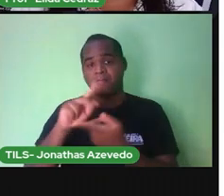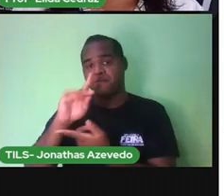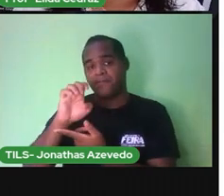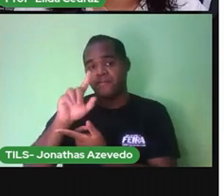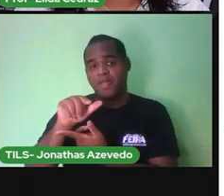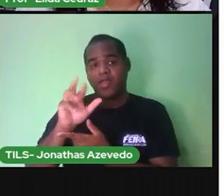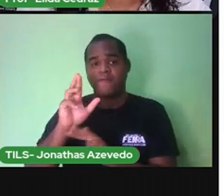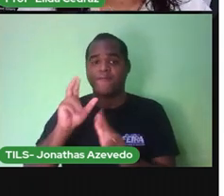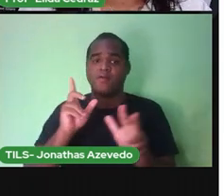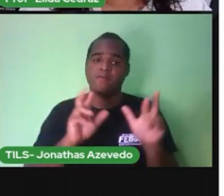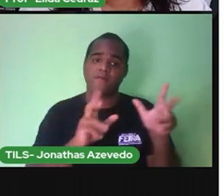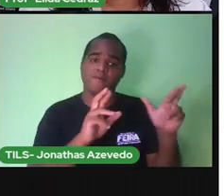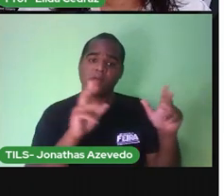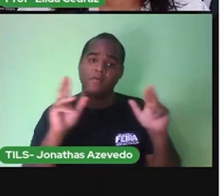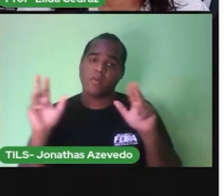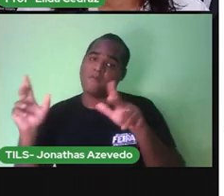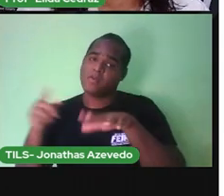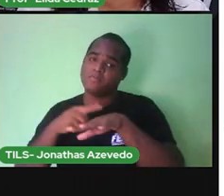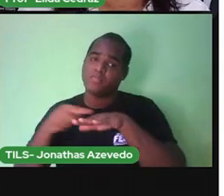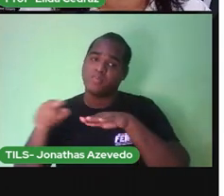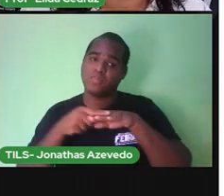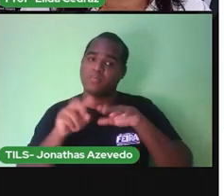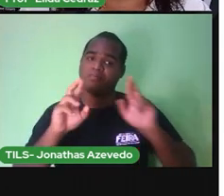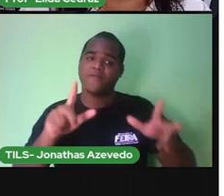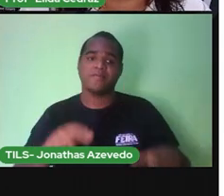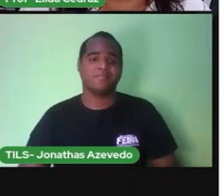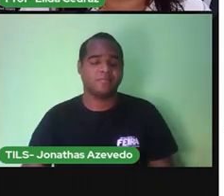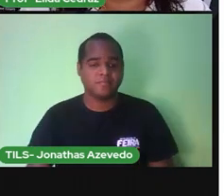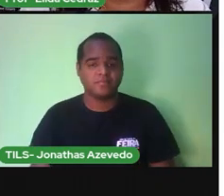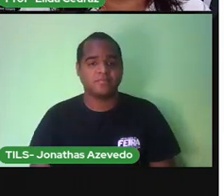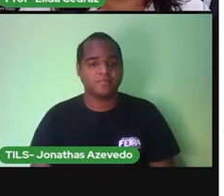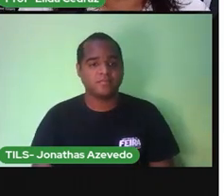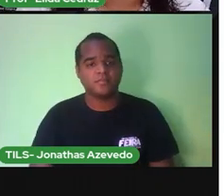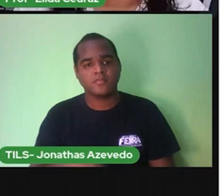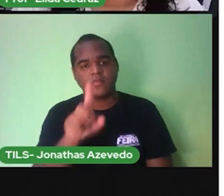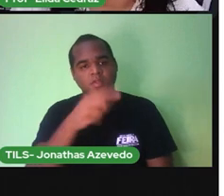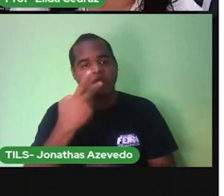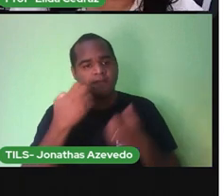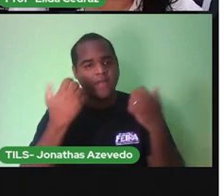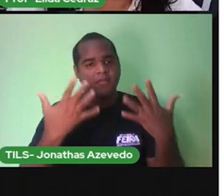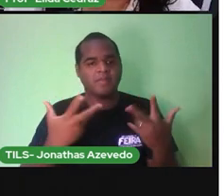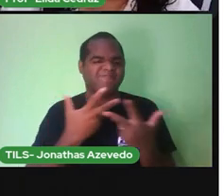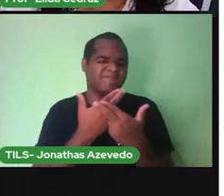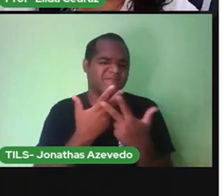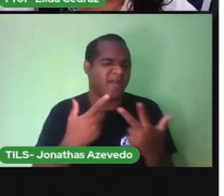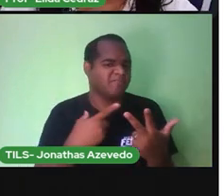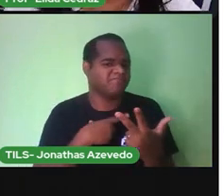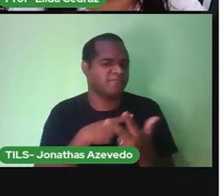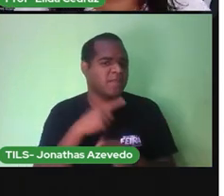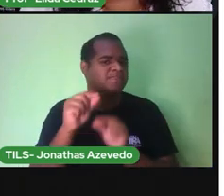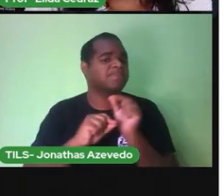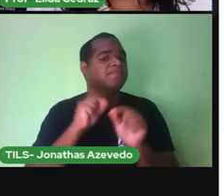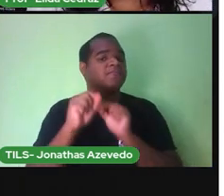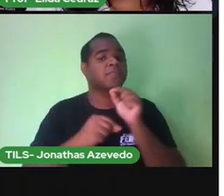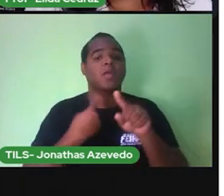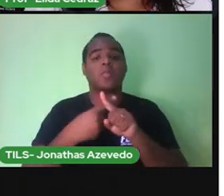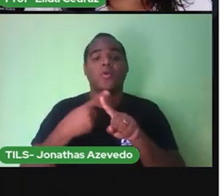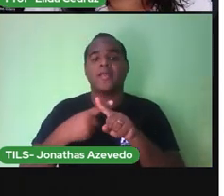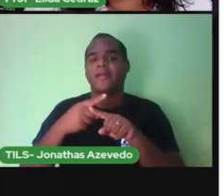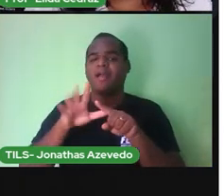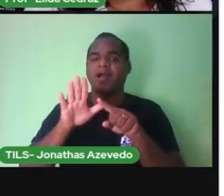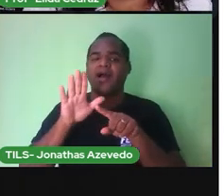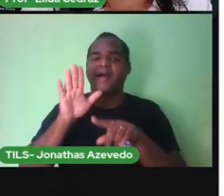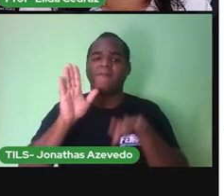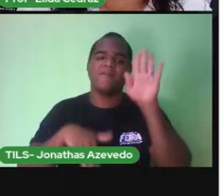pé E essas medidas São não convencionais Porque Depende da hora Para a gente